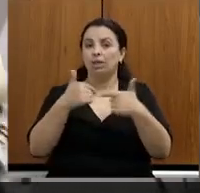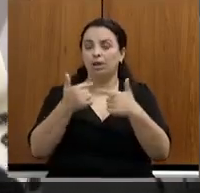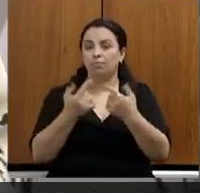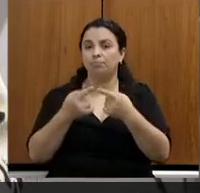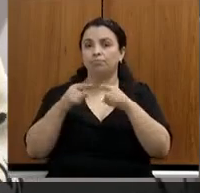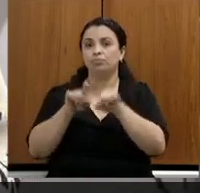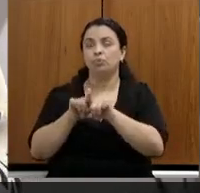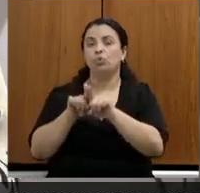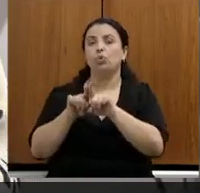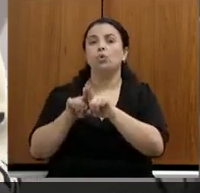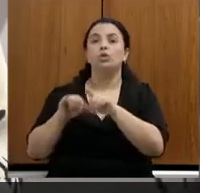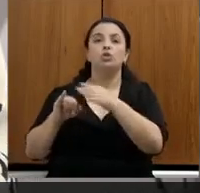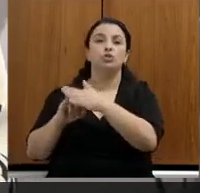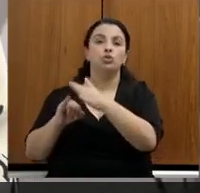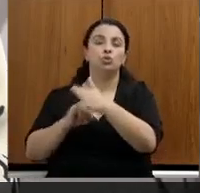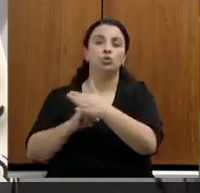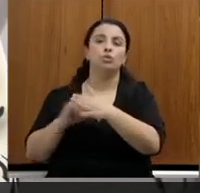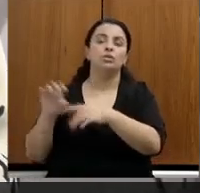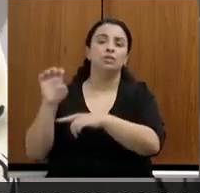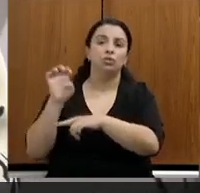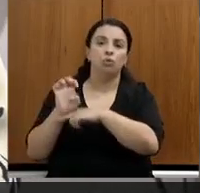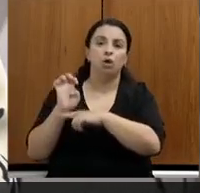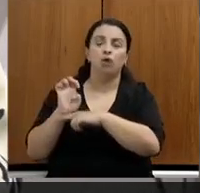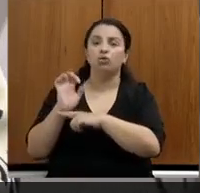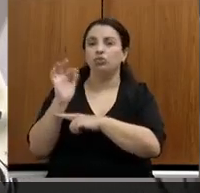Florestas, através de imagens de satélite.